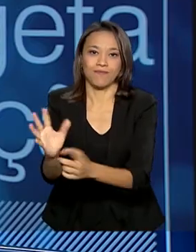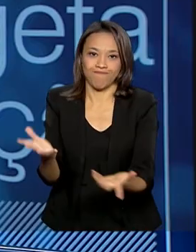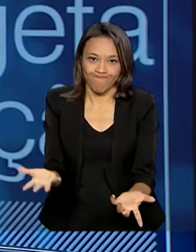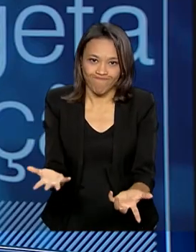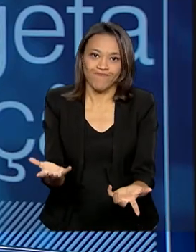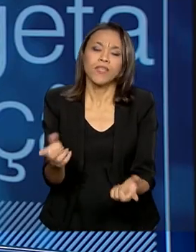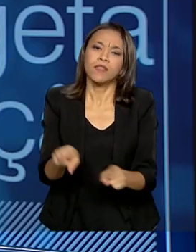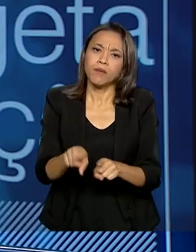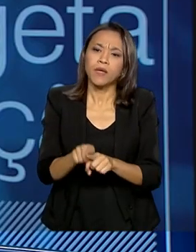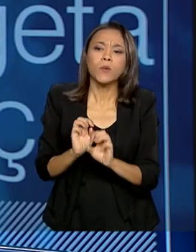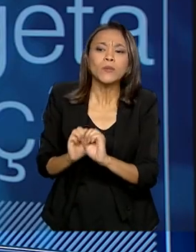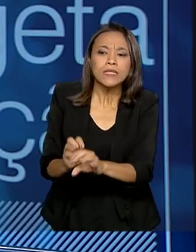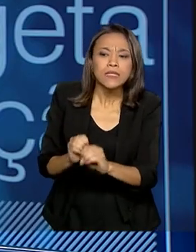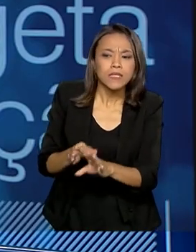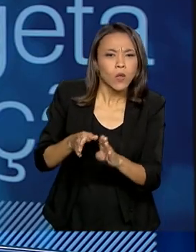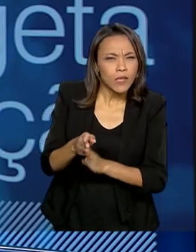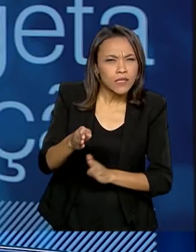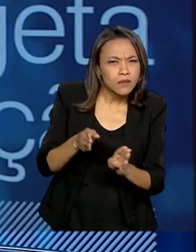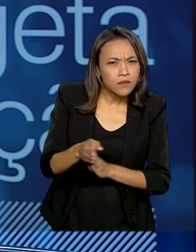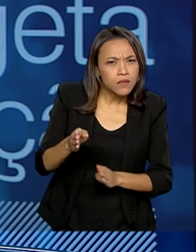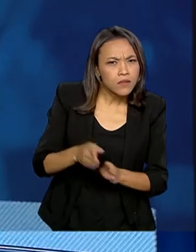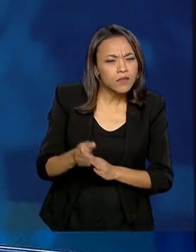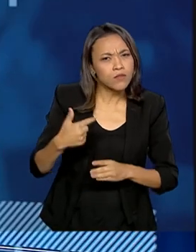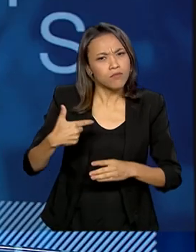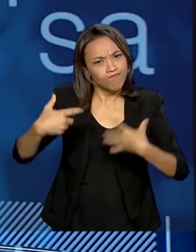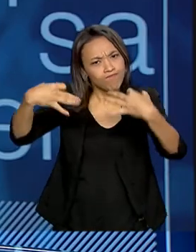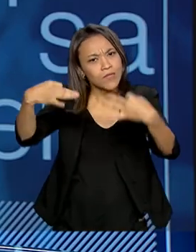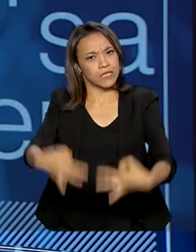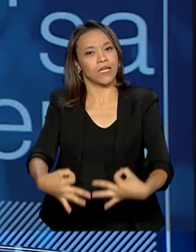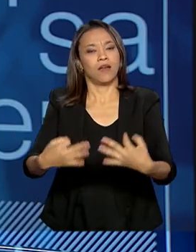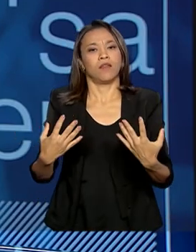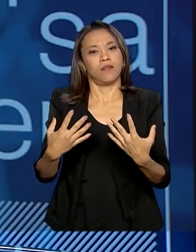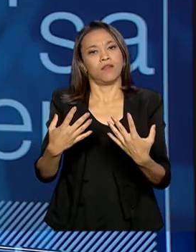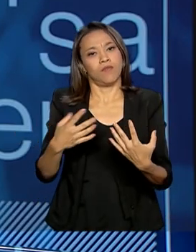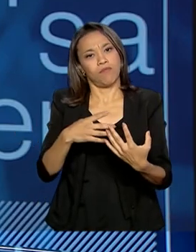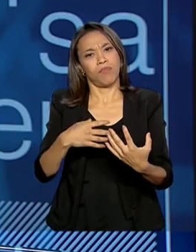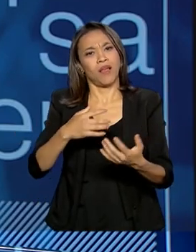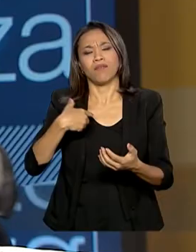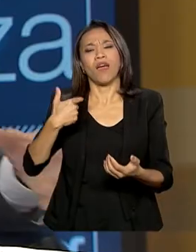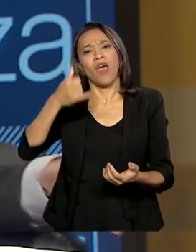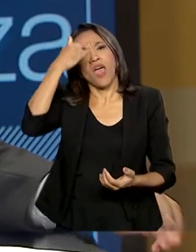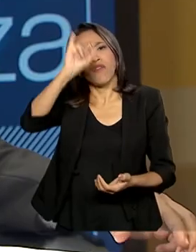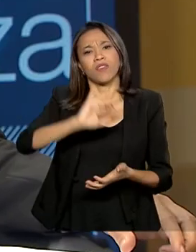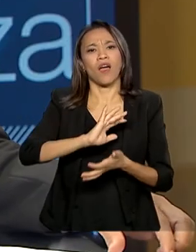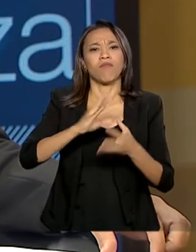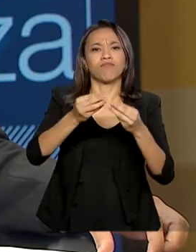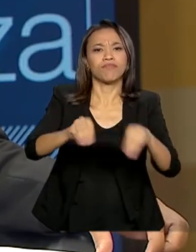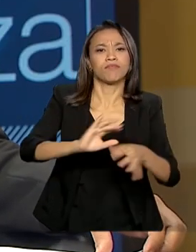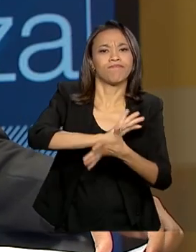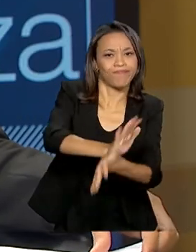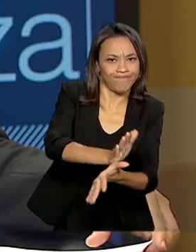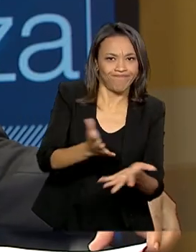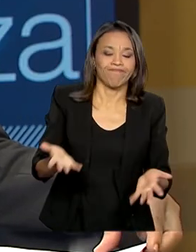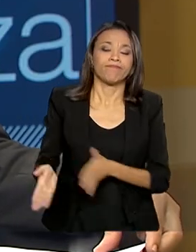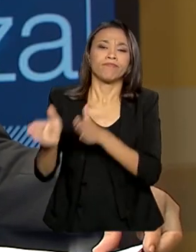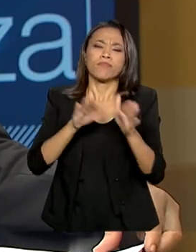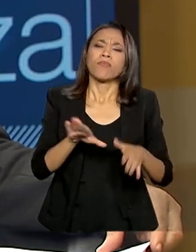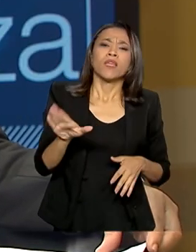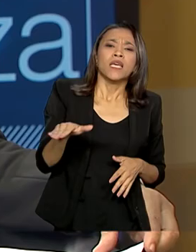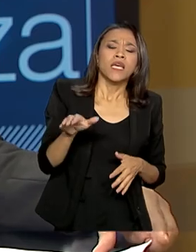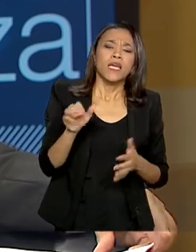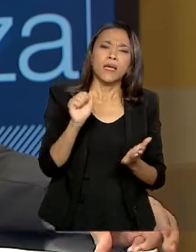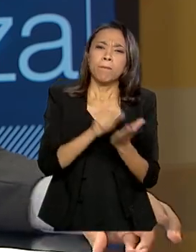a educação ambiental, que é muito importante e é fundamental para a preservação do meio ambiente. E a conversão das multas simples